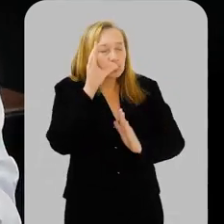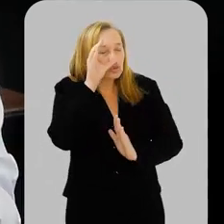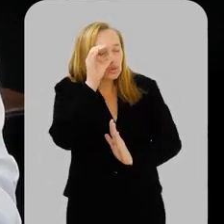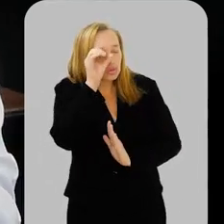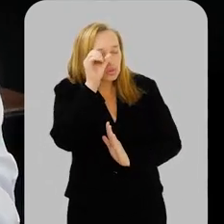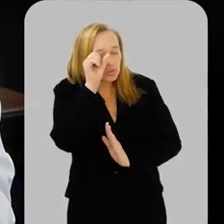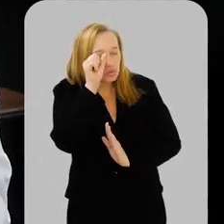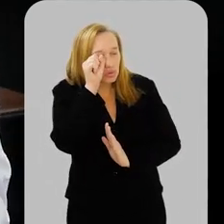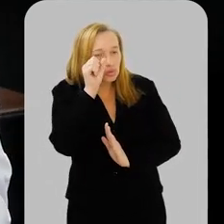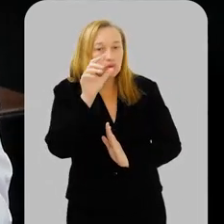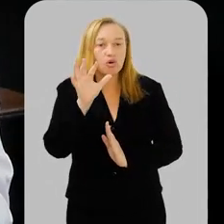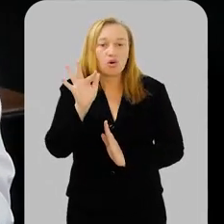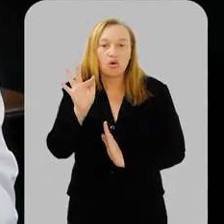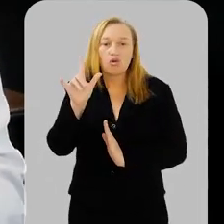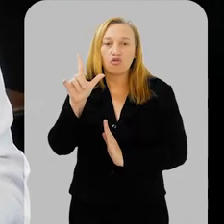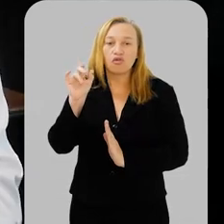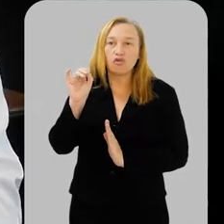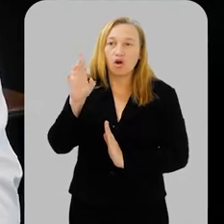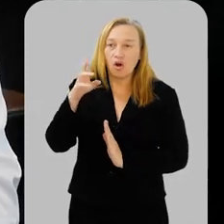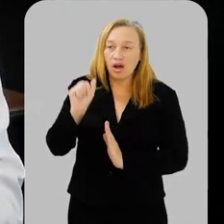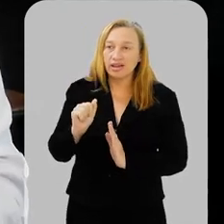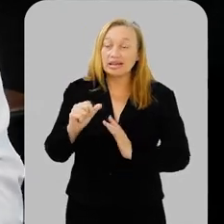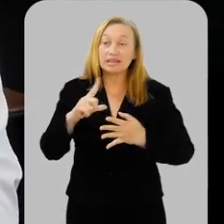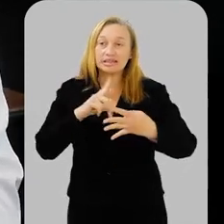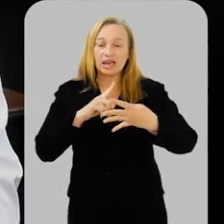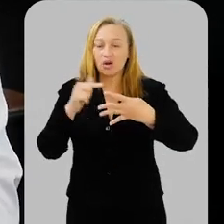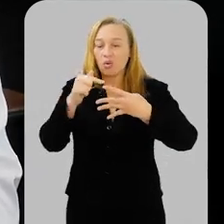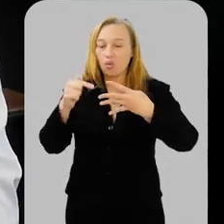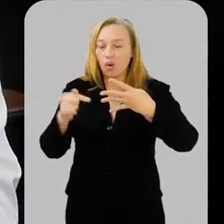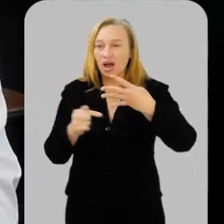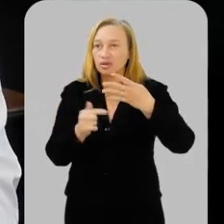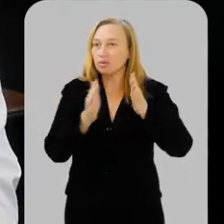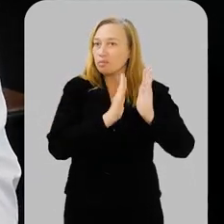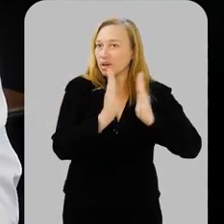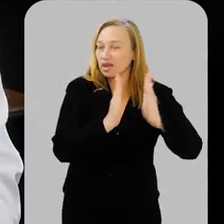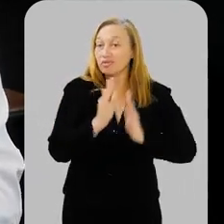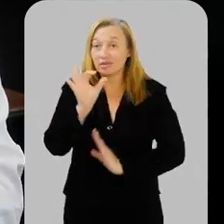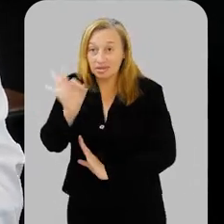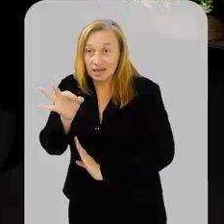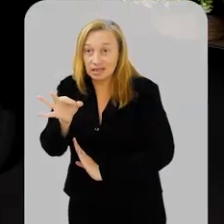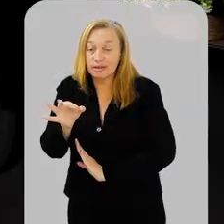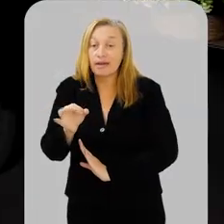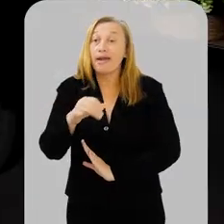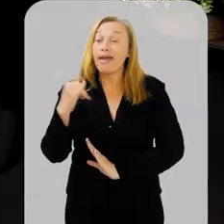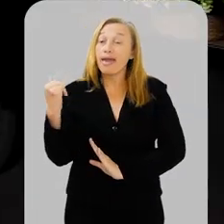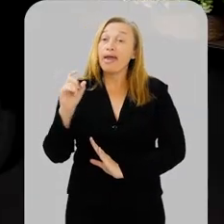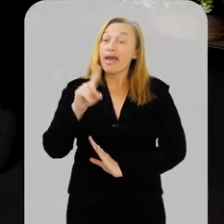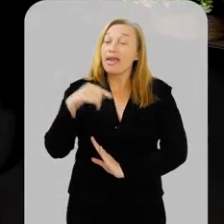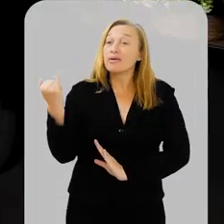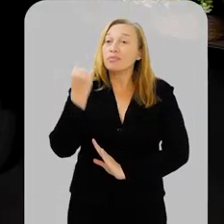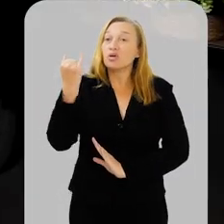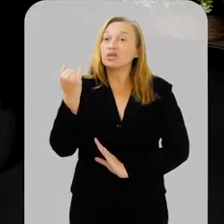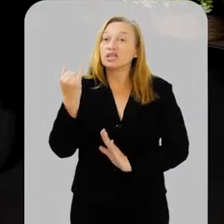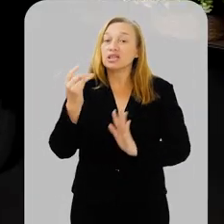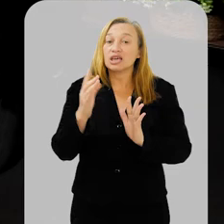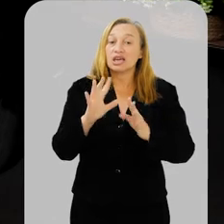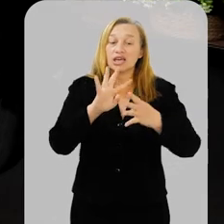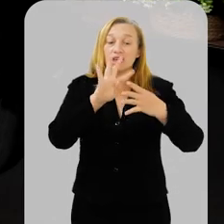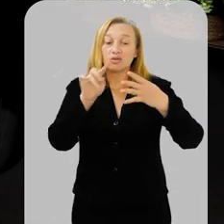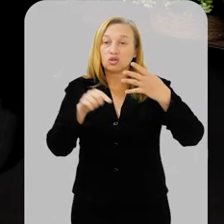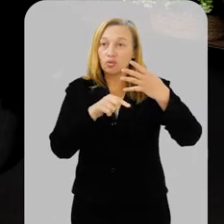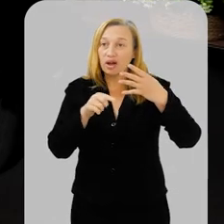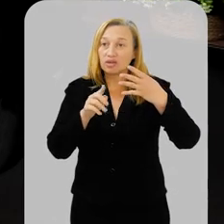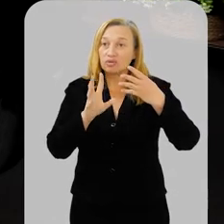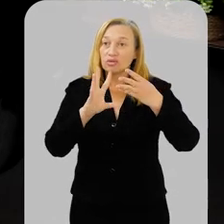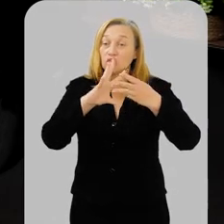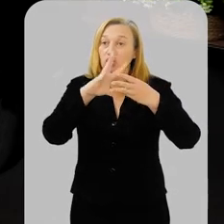criança tira a soneca, Flora, o nosso sono tem quatro estágios, é isso? É necessário que ele complete esses